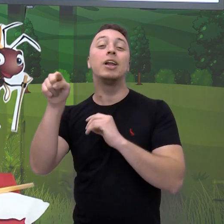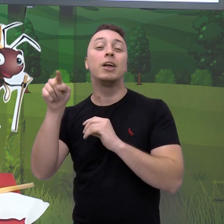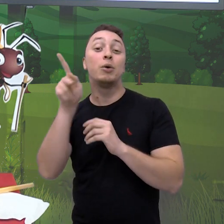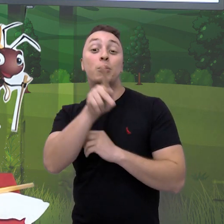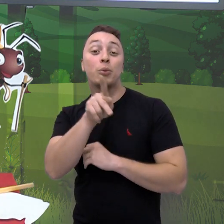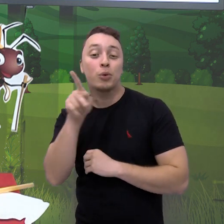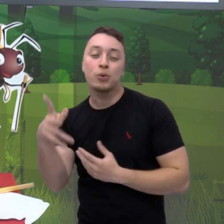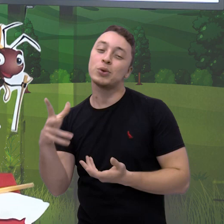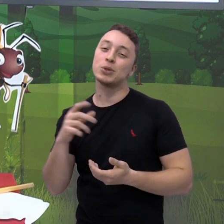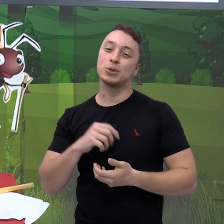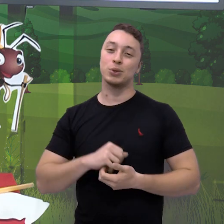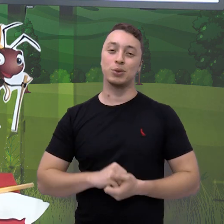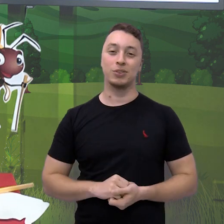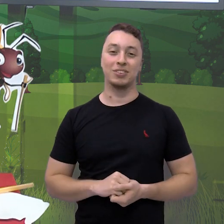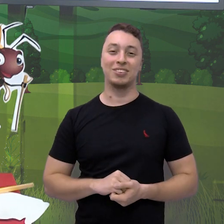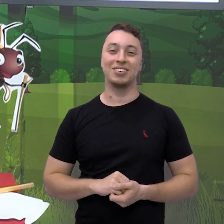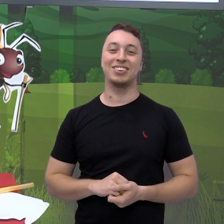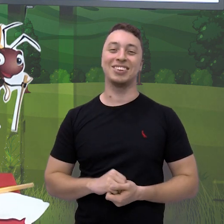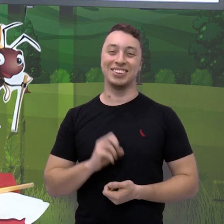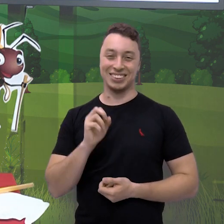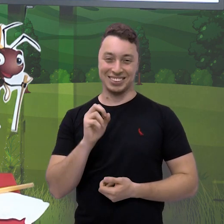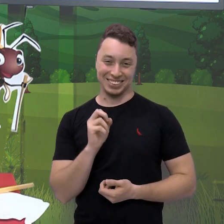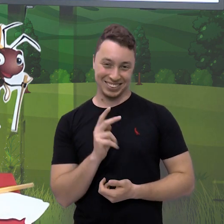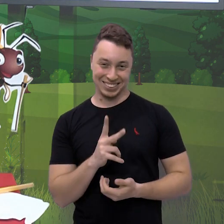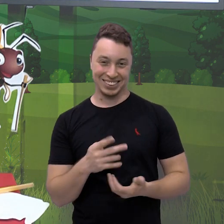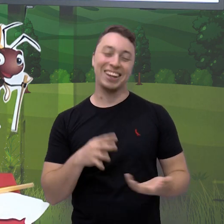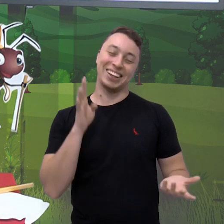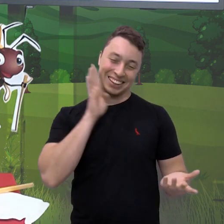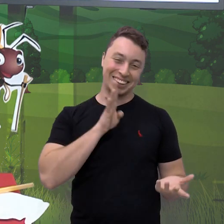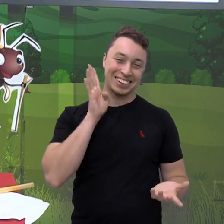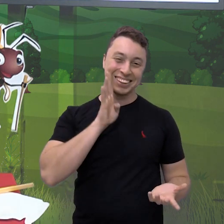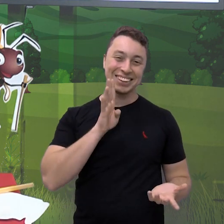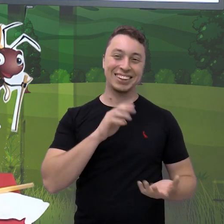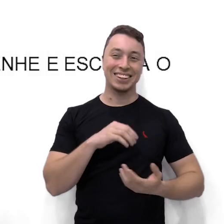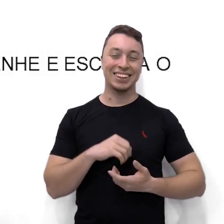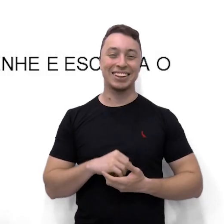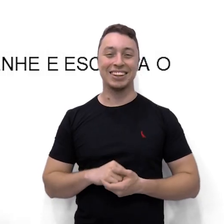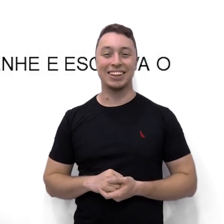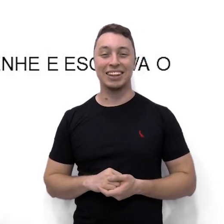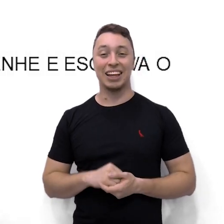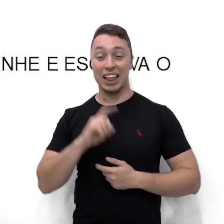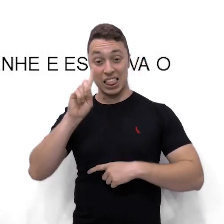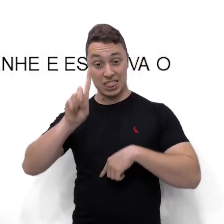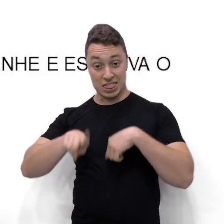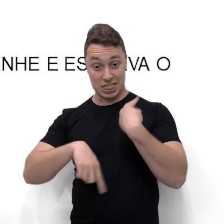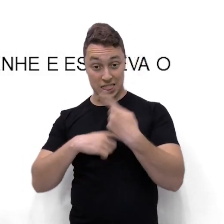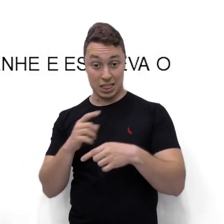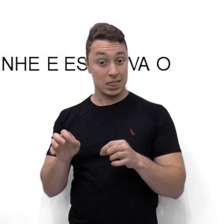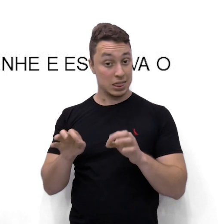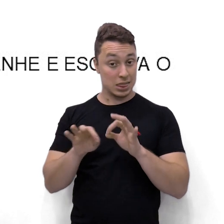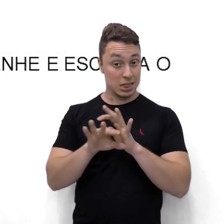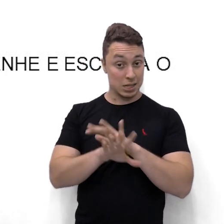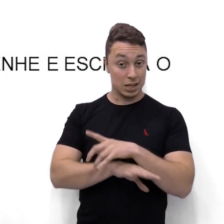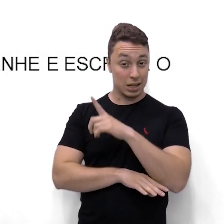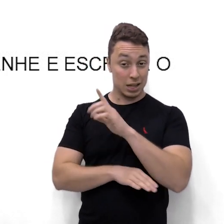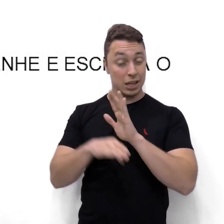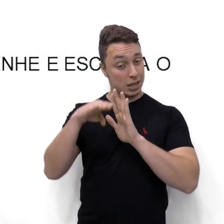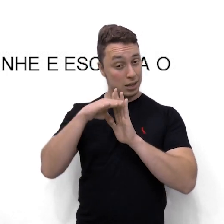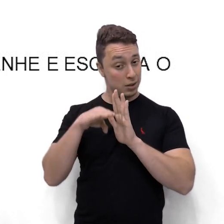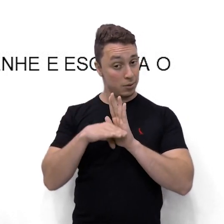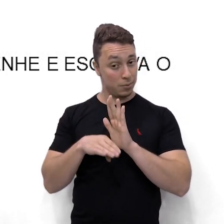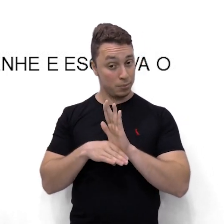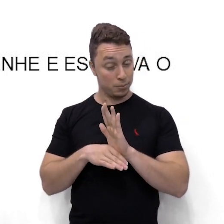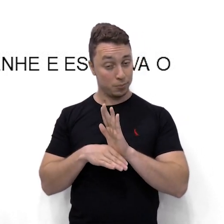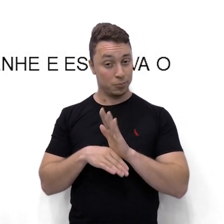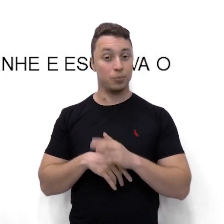escola para mandar para a gente, ó. Fica bem legal, não é? E aí, depois que você fizer essa receita gostosa aí em casa,